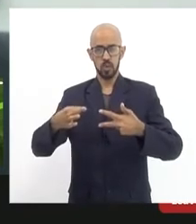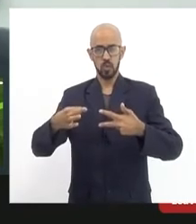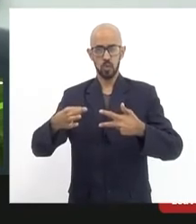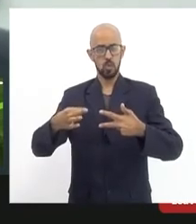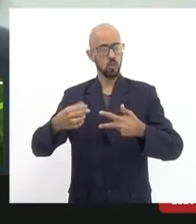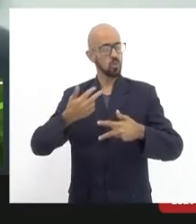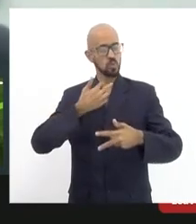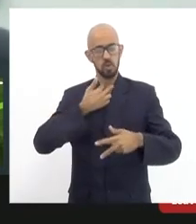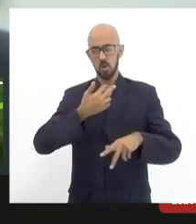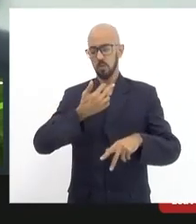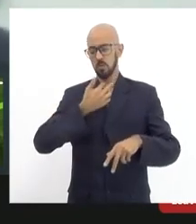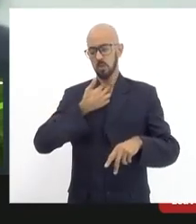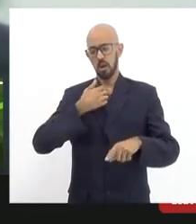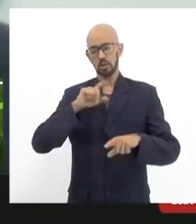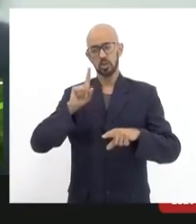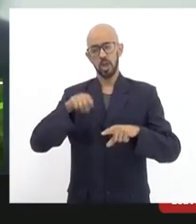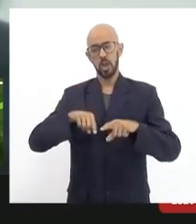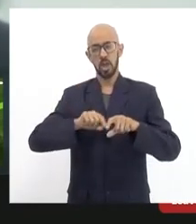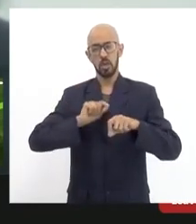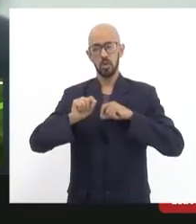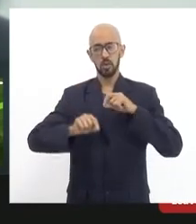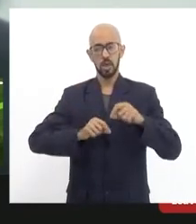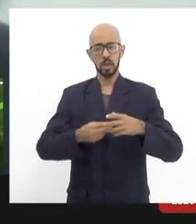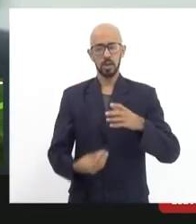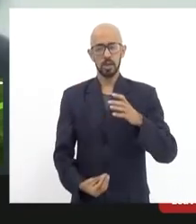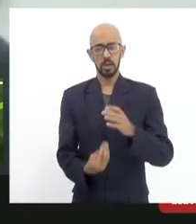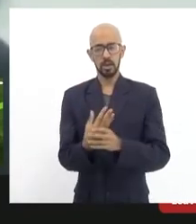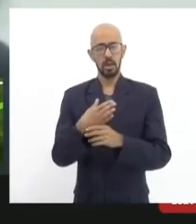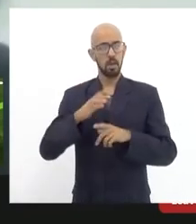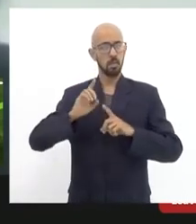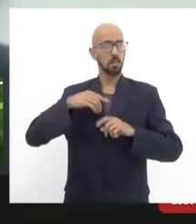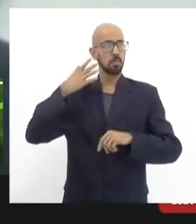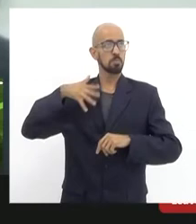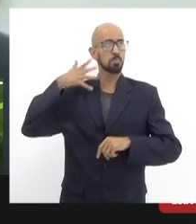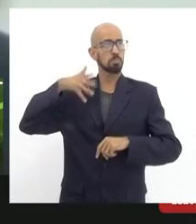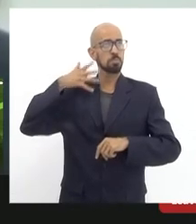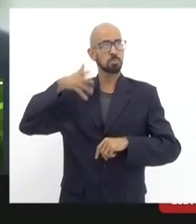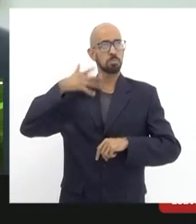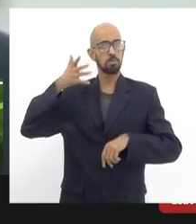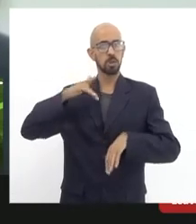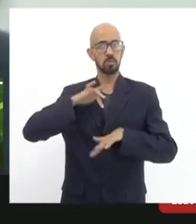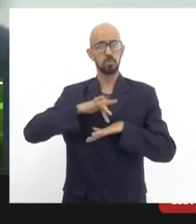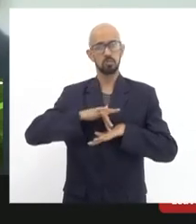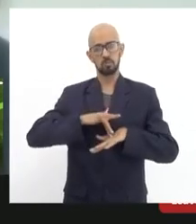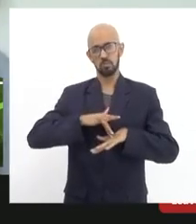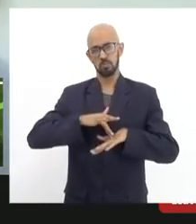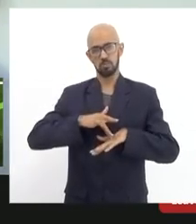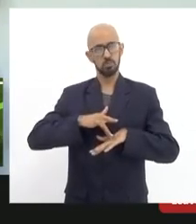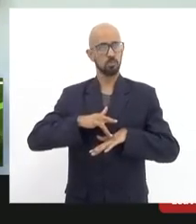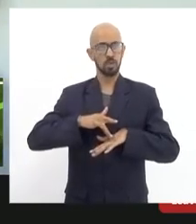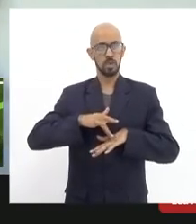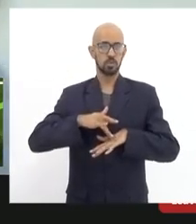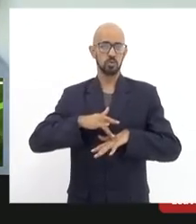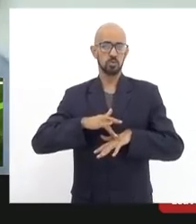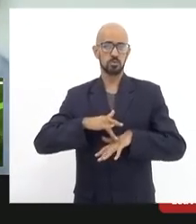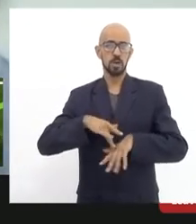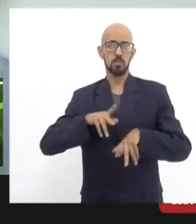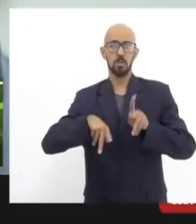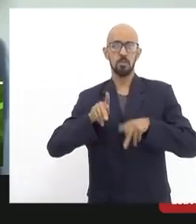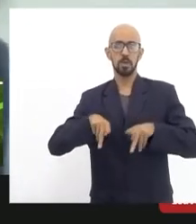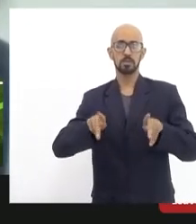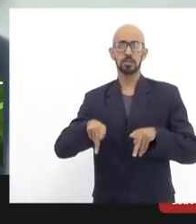pode é criar uma demagogia criar um constrangimento para a população devo dizer aqui que